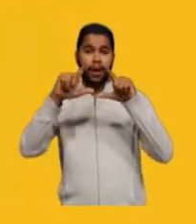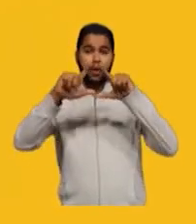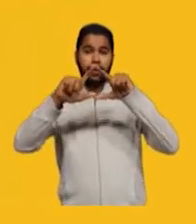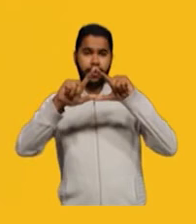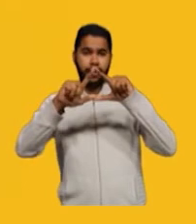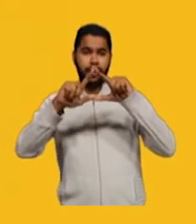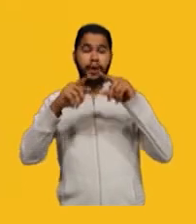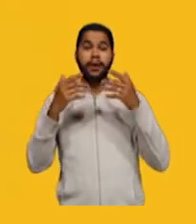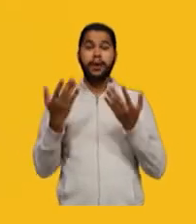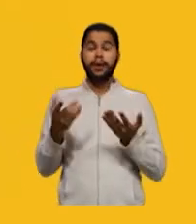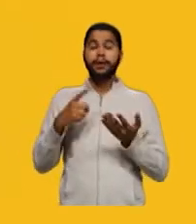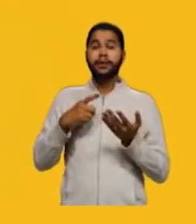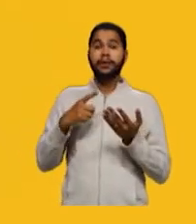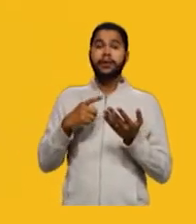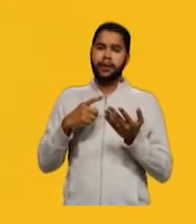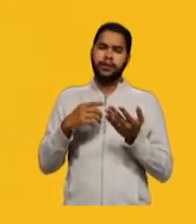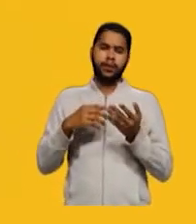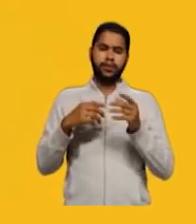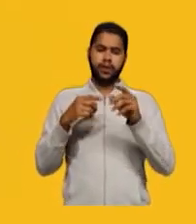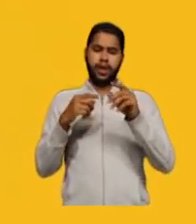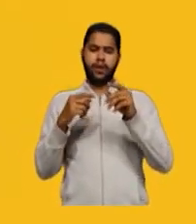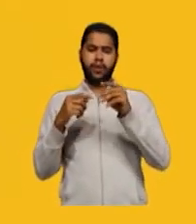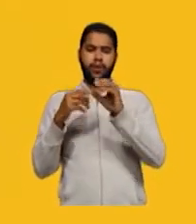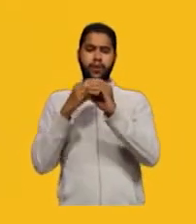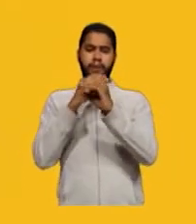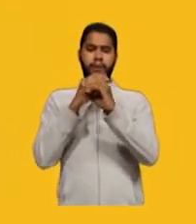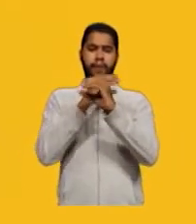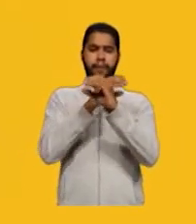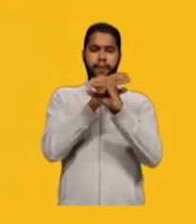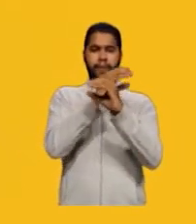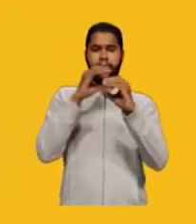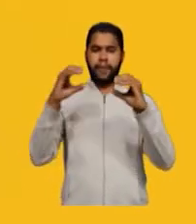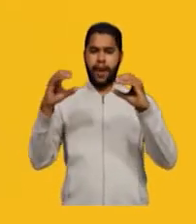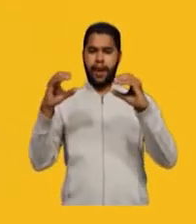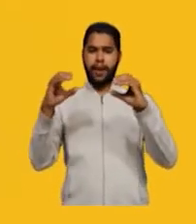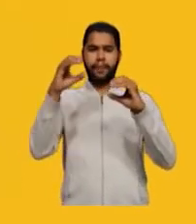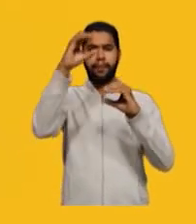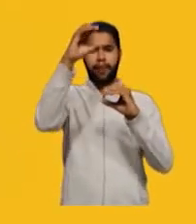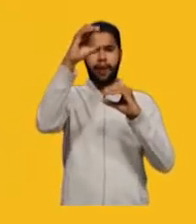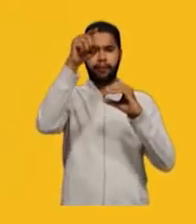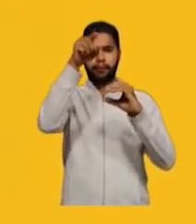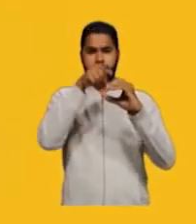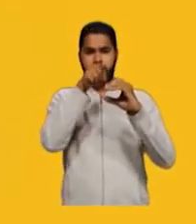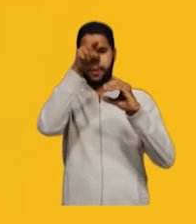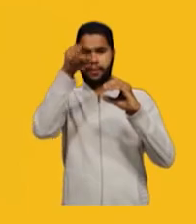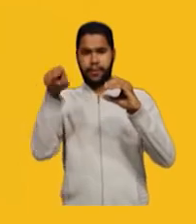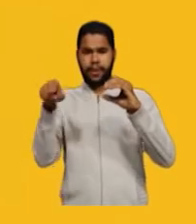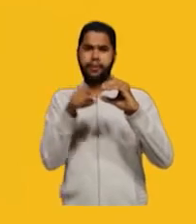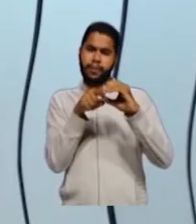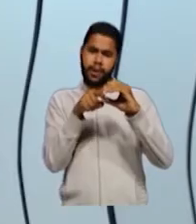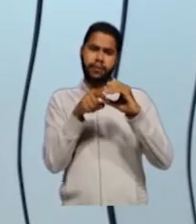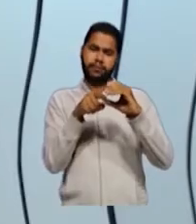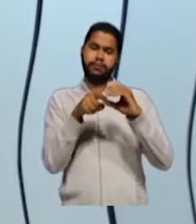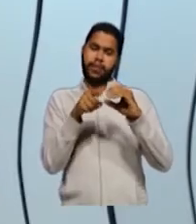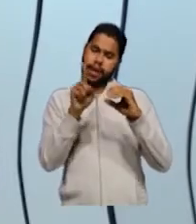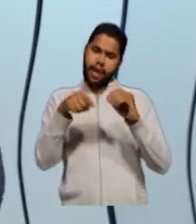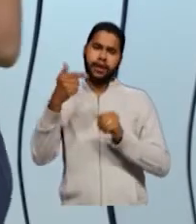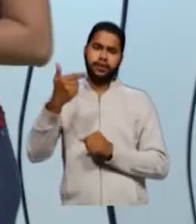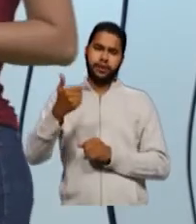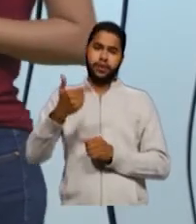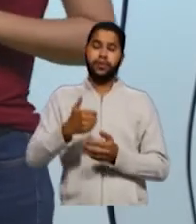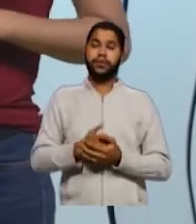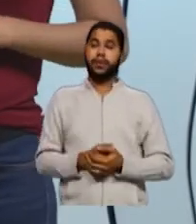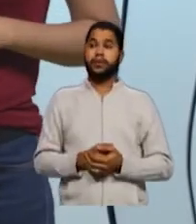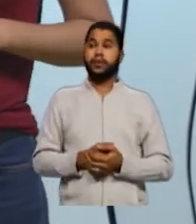ligado a outros dois, ele é um carbono secundário, mesmo que ele esteja ligado dentro de um ciclo. E o